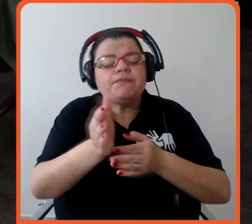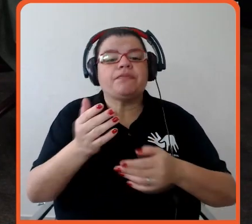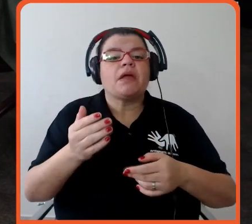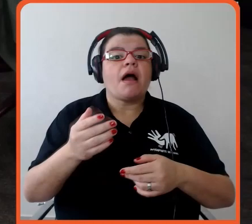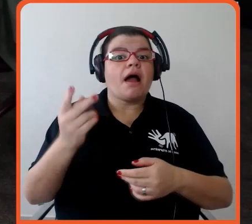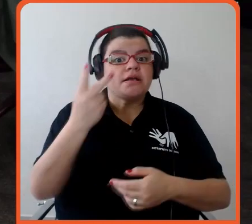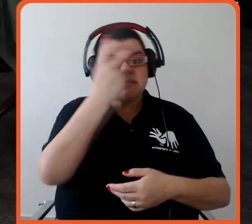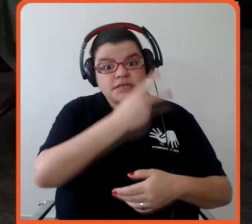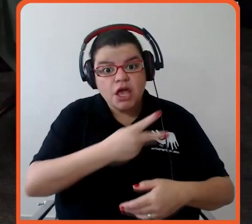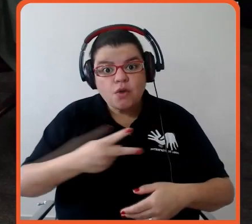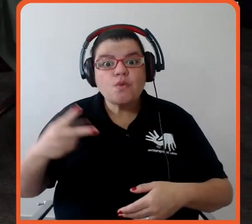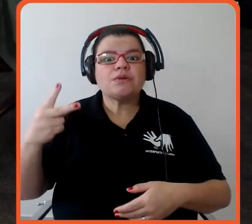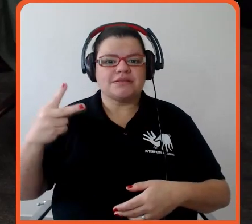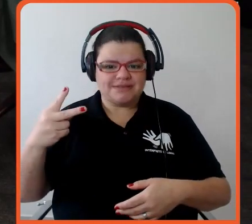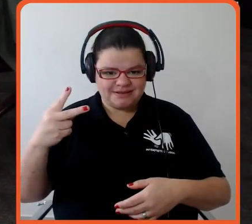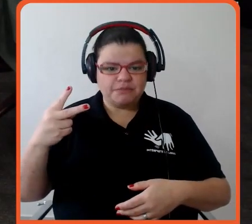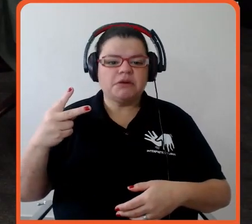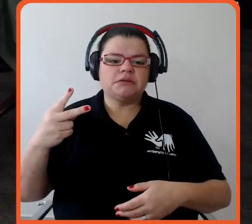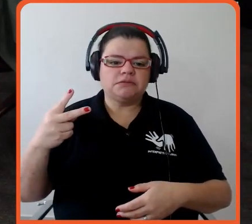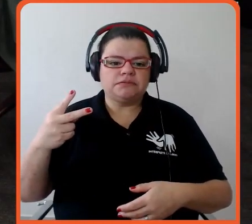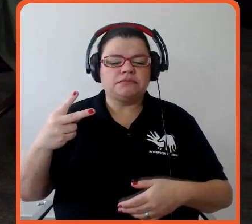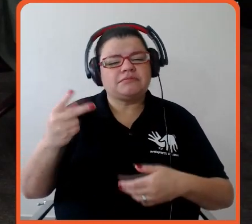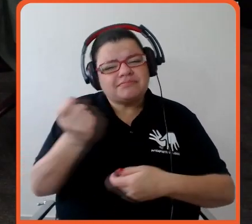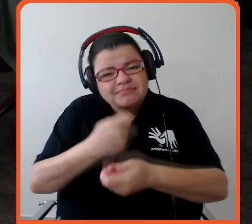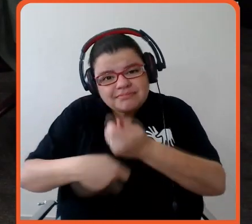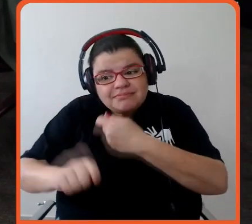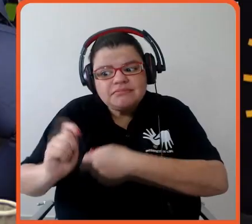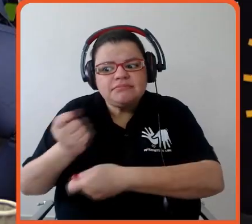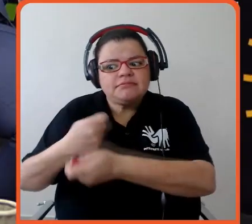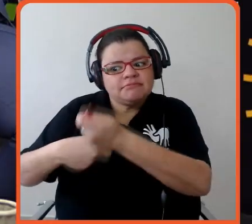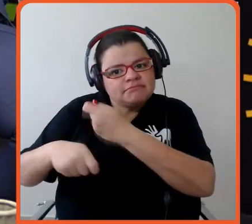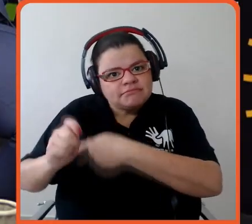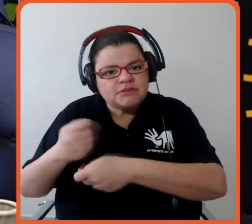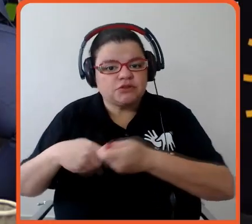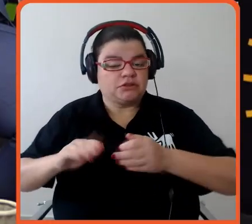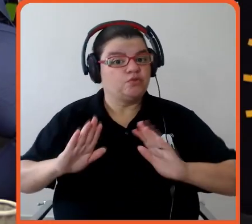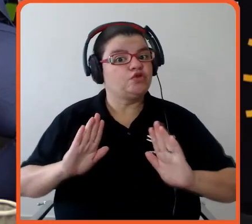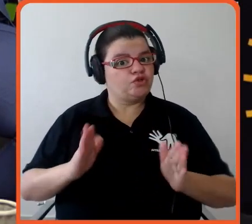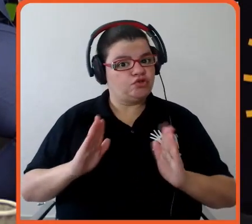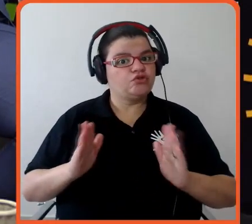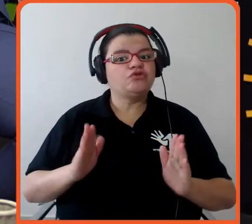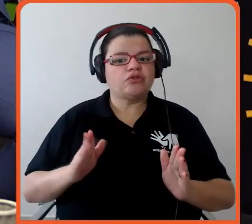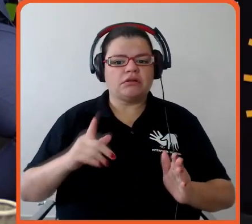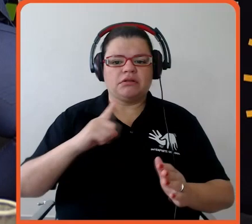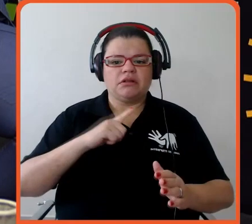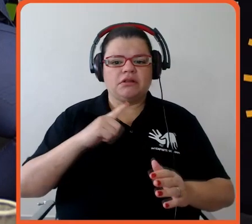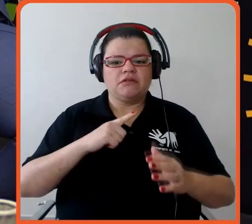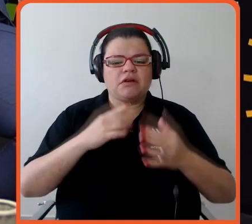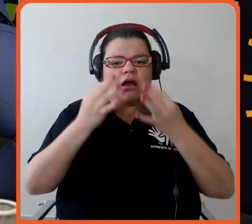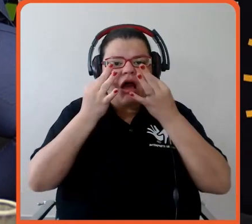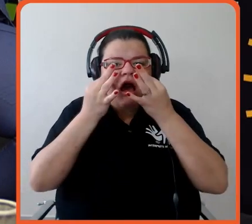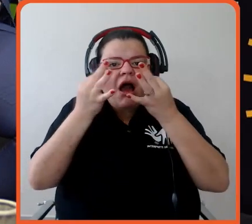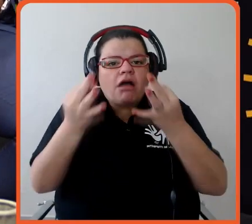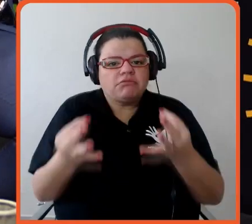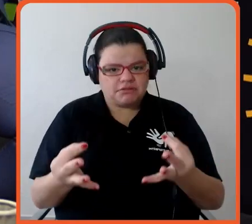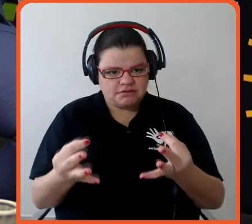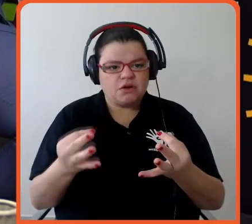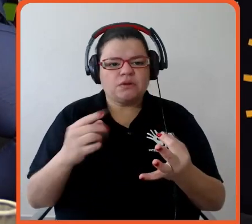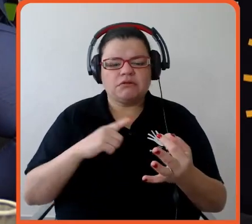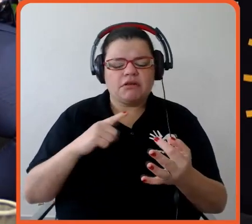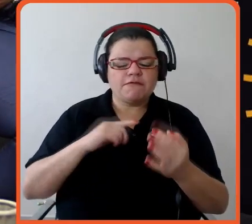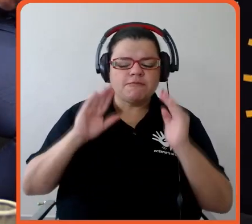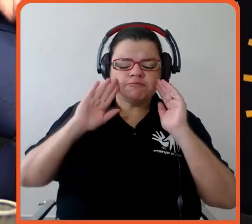negocial, né? A tensão que ficou concentrada nas questões da